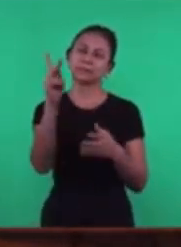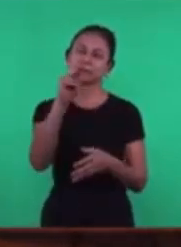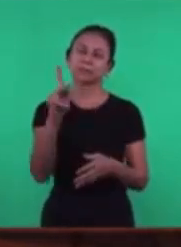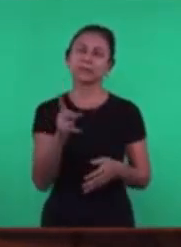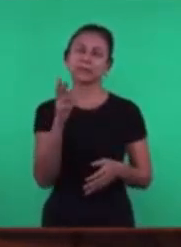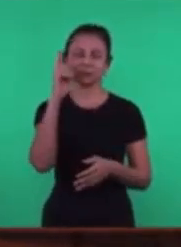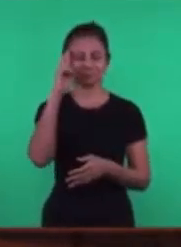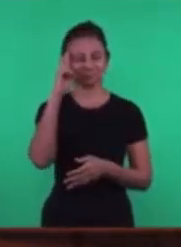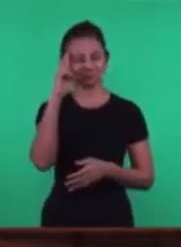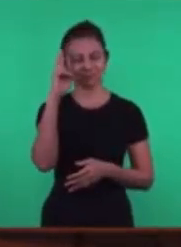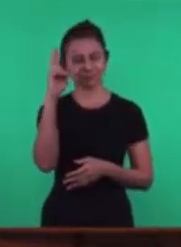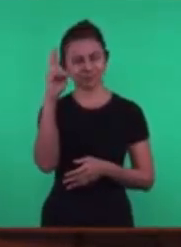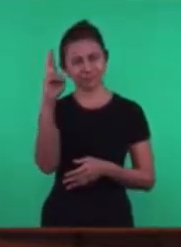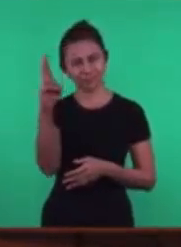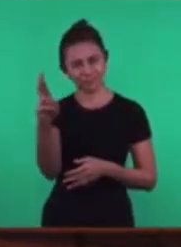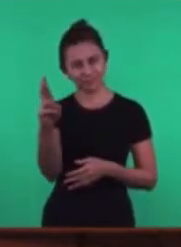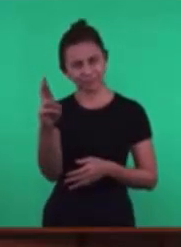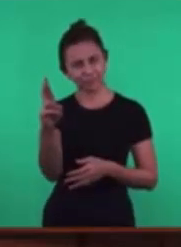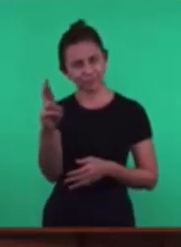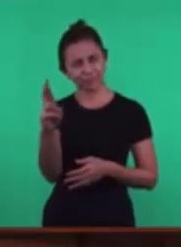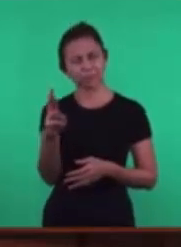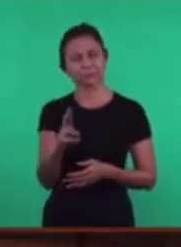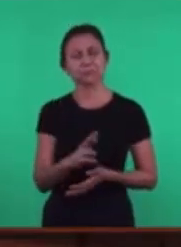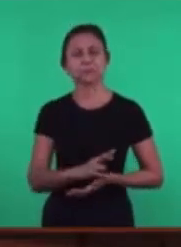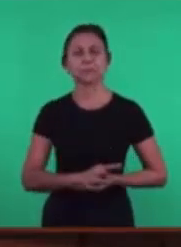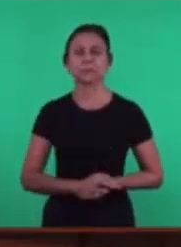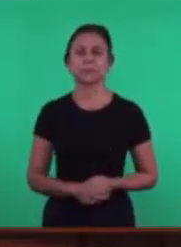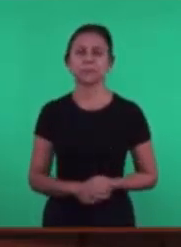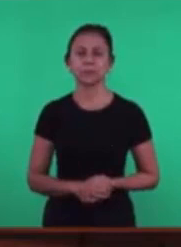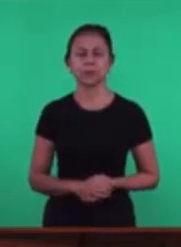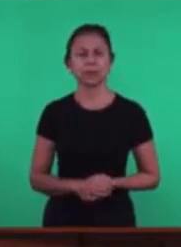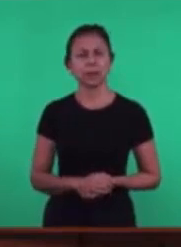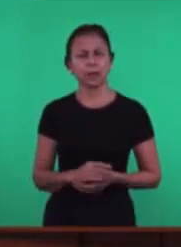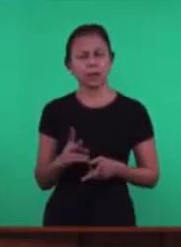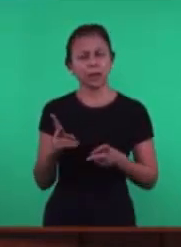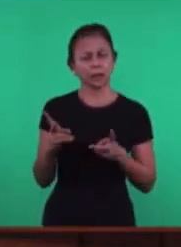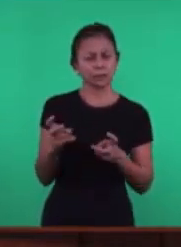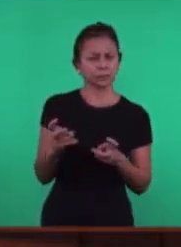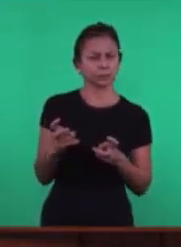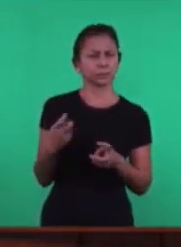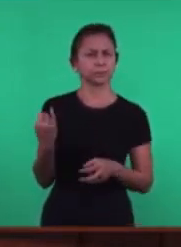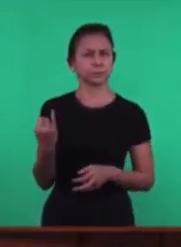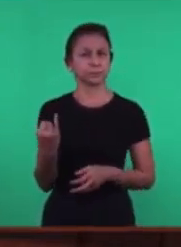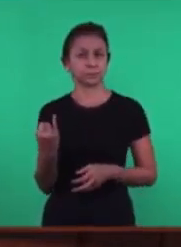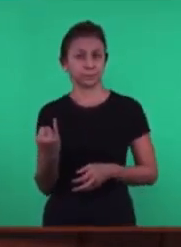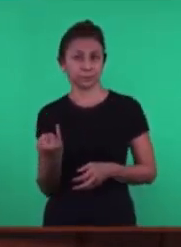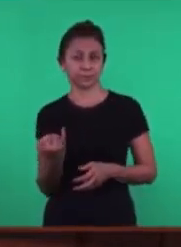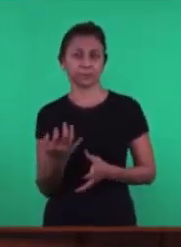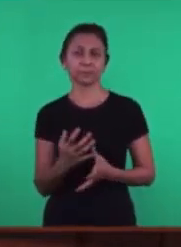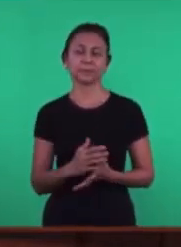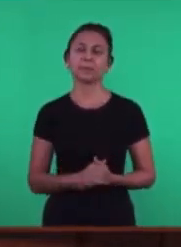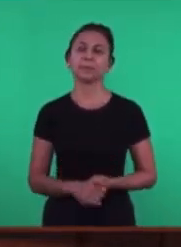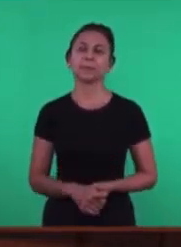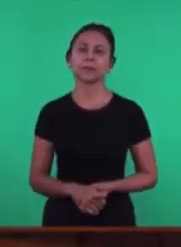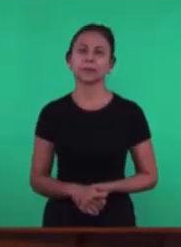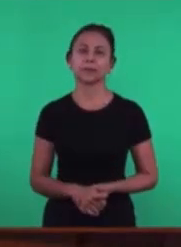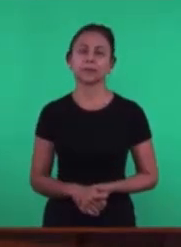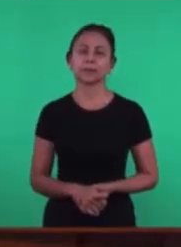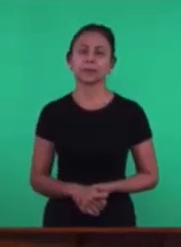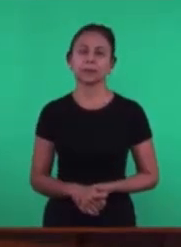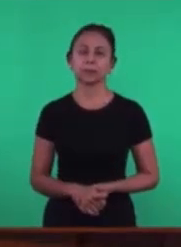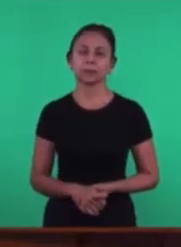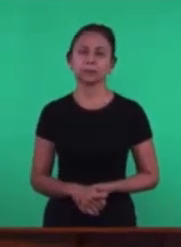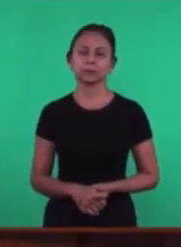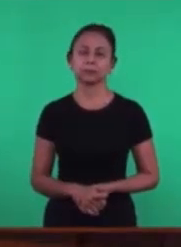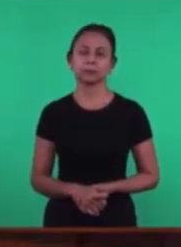do Senhor Nós queremos fazer uma observação É que na